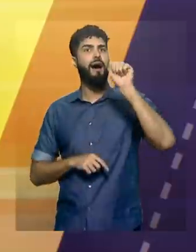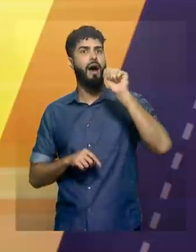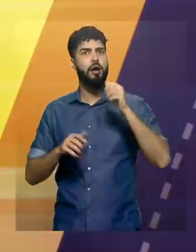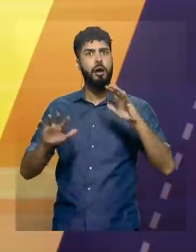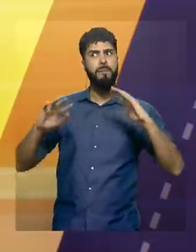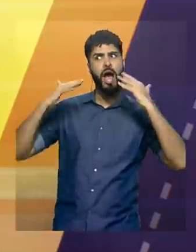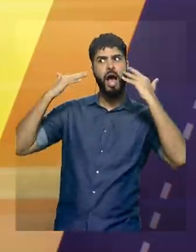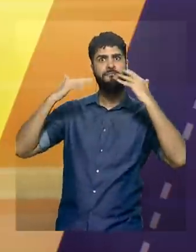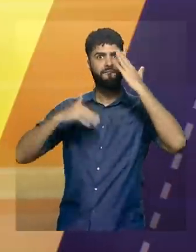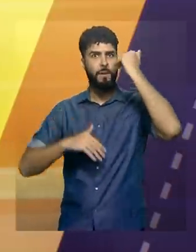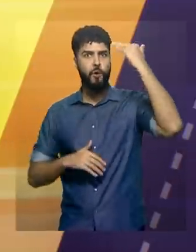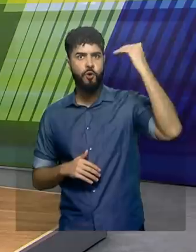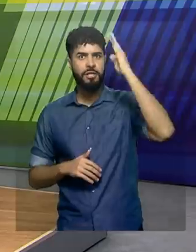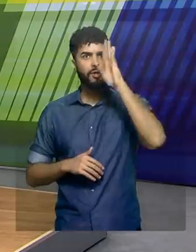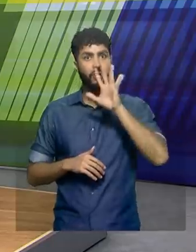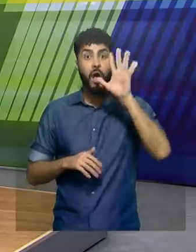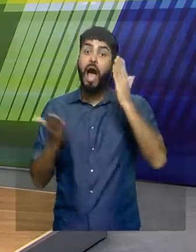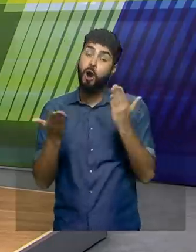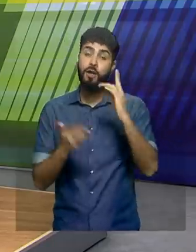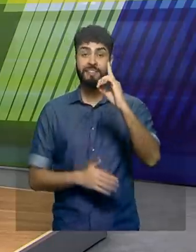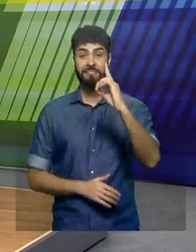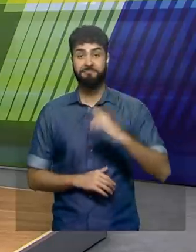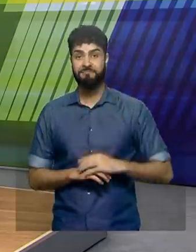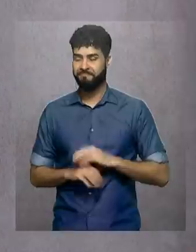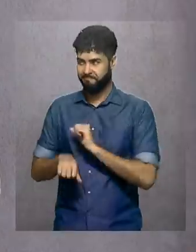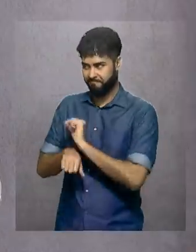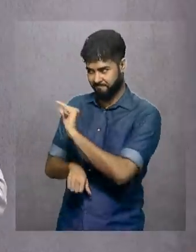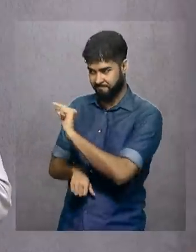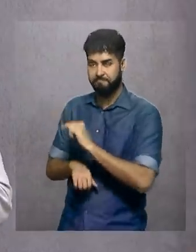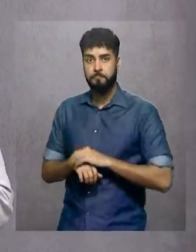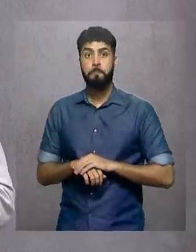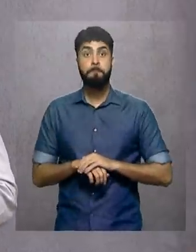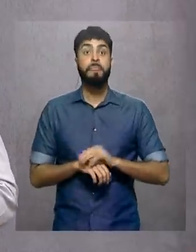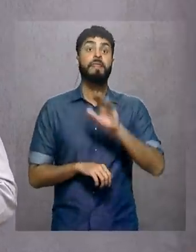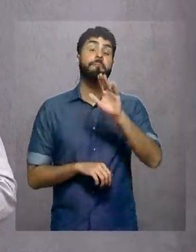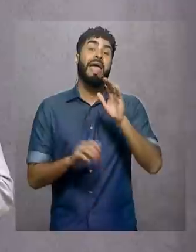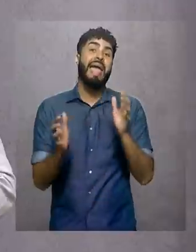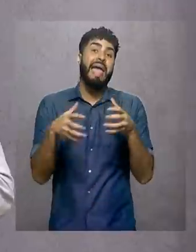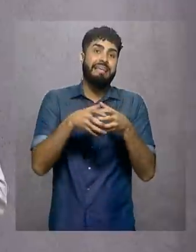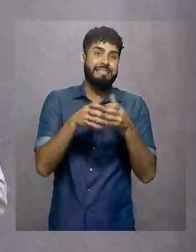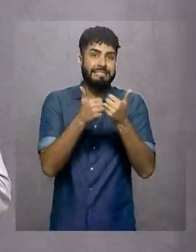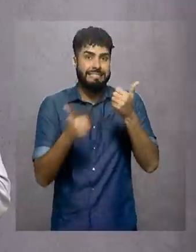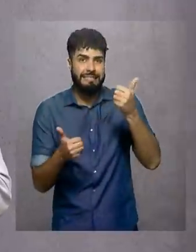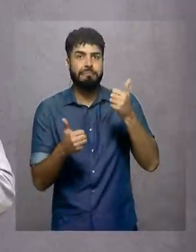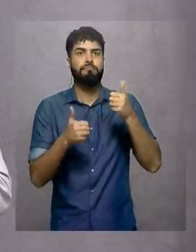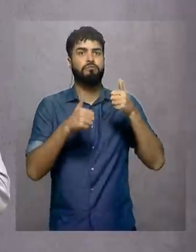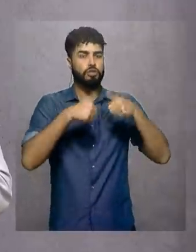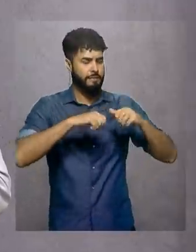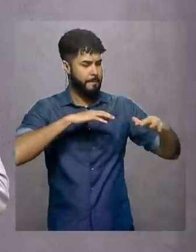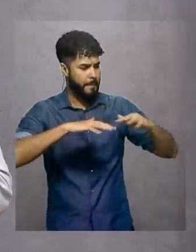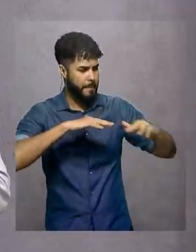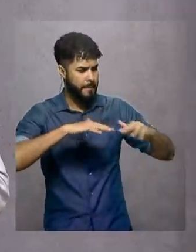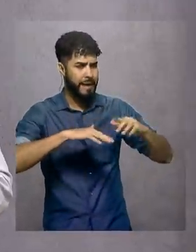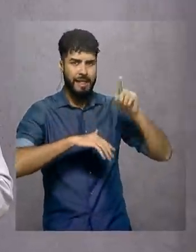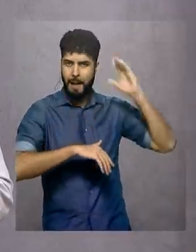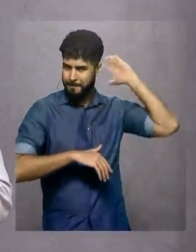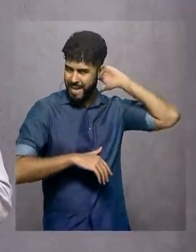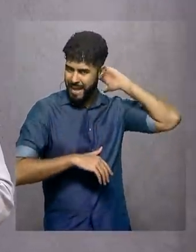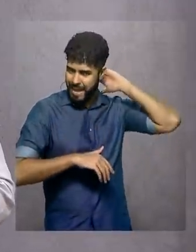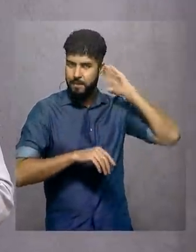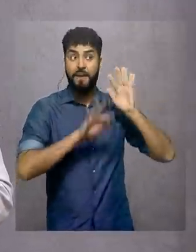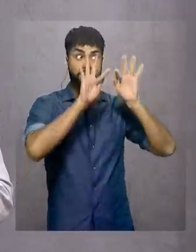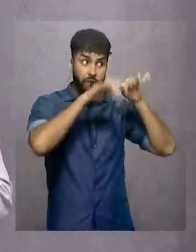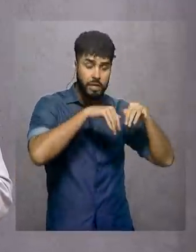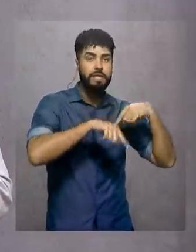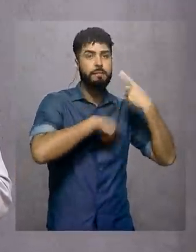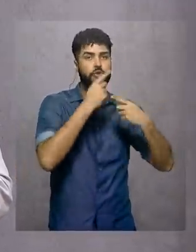bem satisfatória no cenário nacional. Continua com a gente, porque a nossa equipe, depois da partida lá no Pará, conversou com os